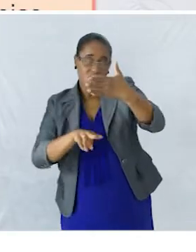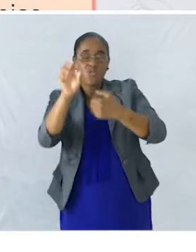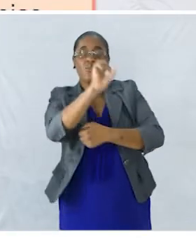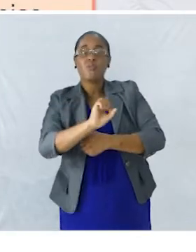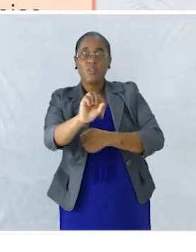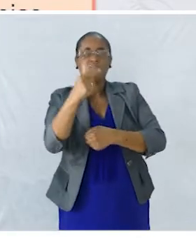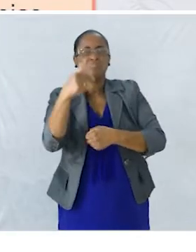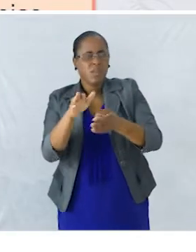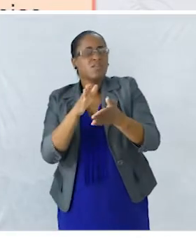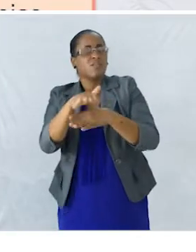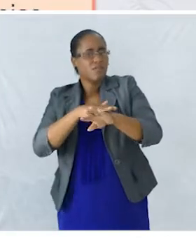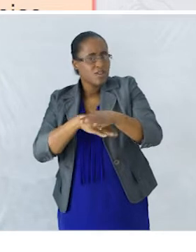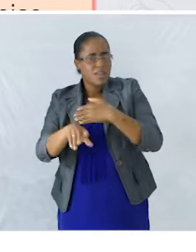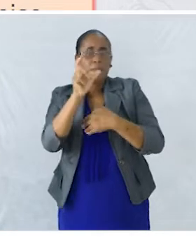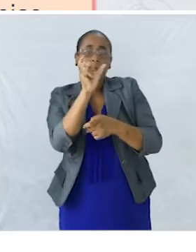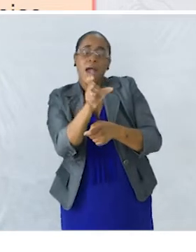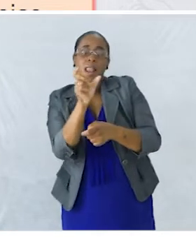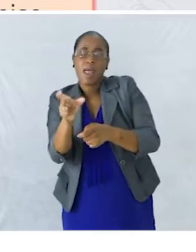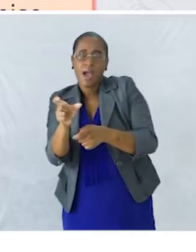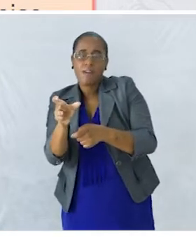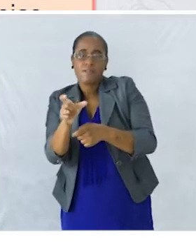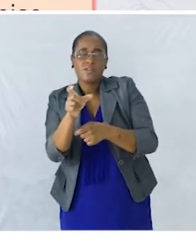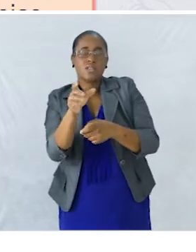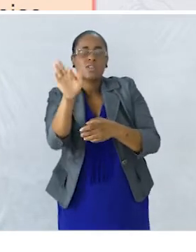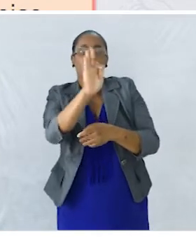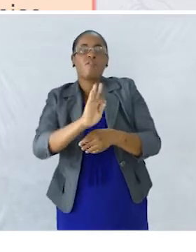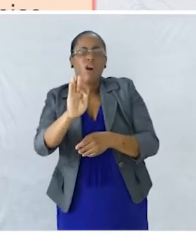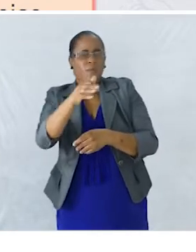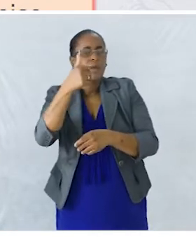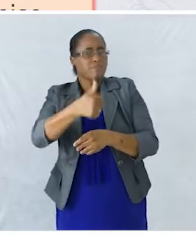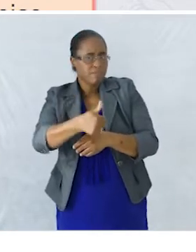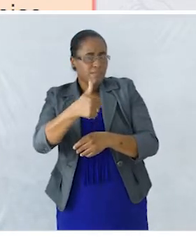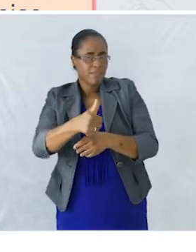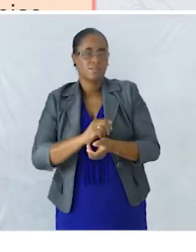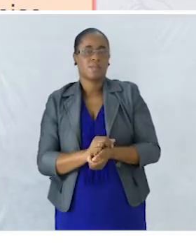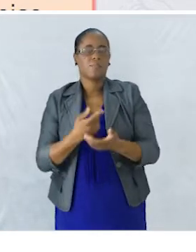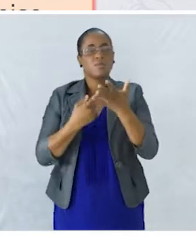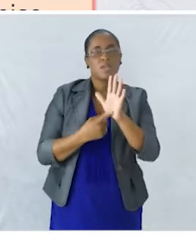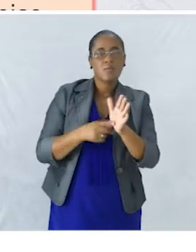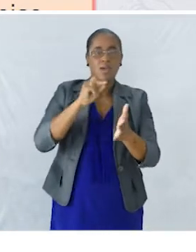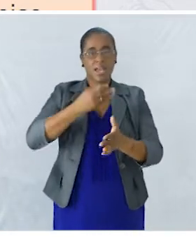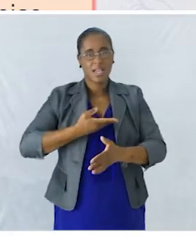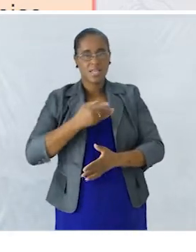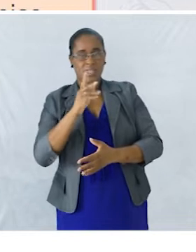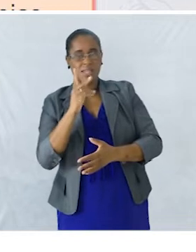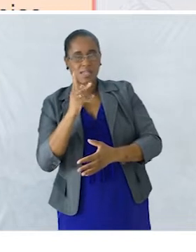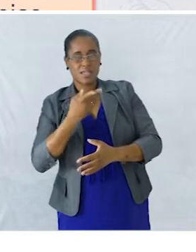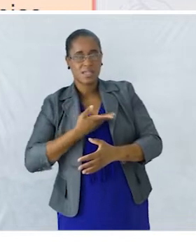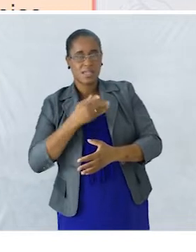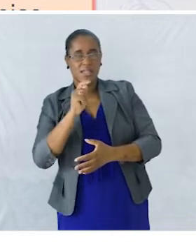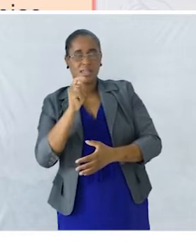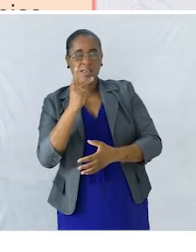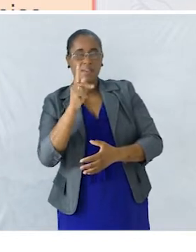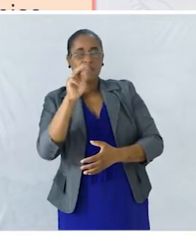utilizar As palavras De forma adequada Os advérbios Os pronomes Essas